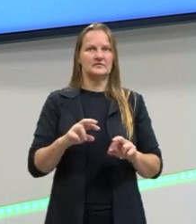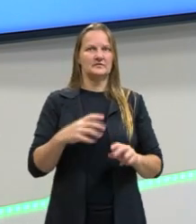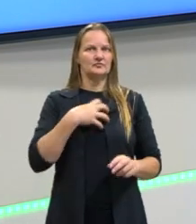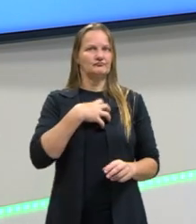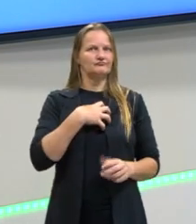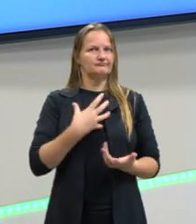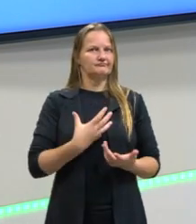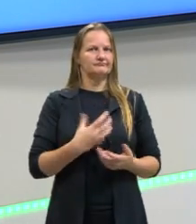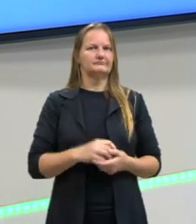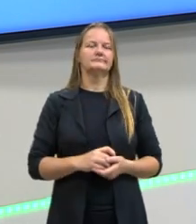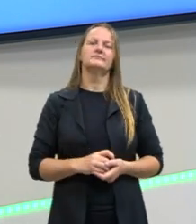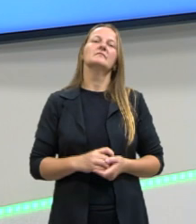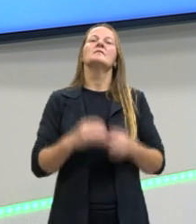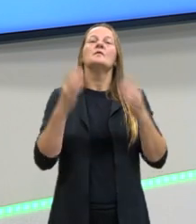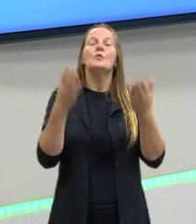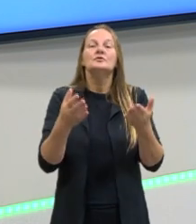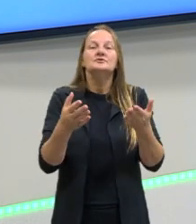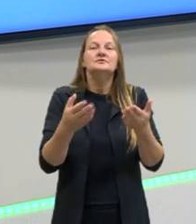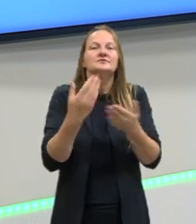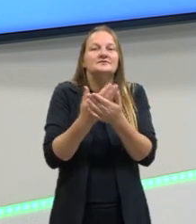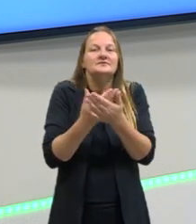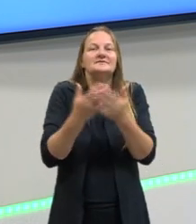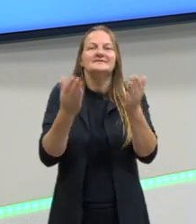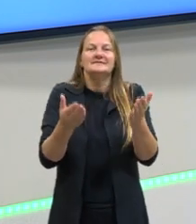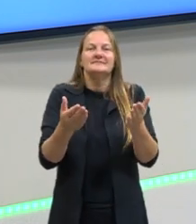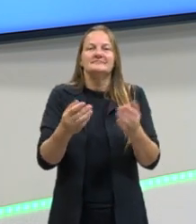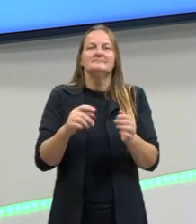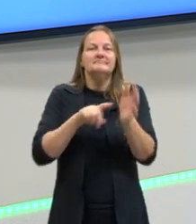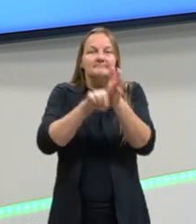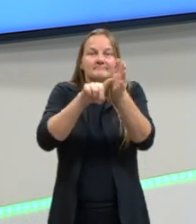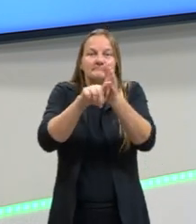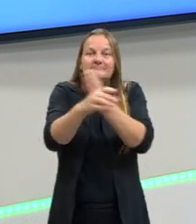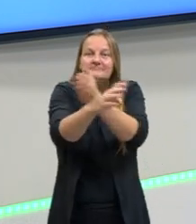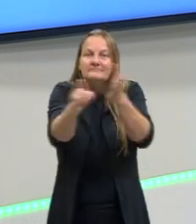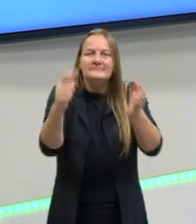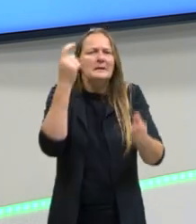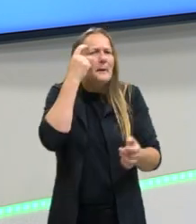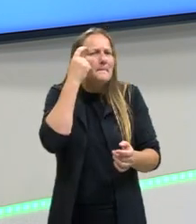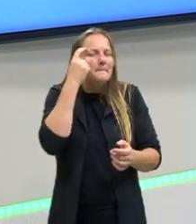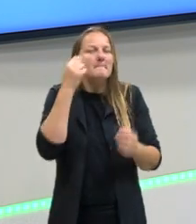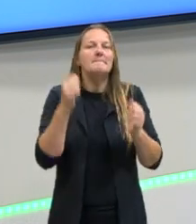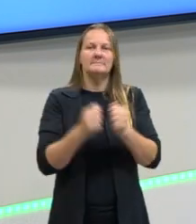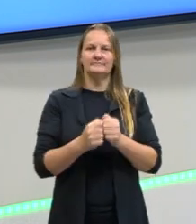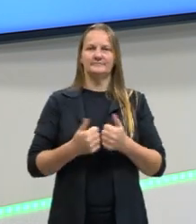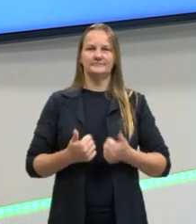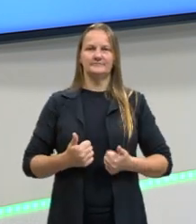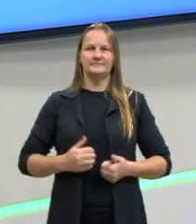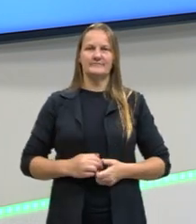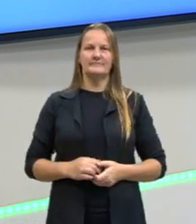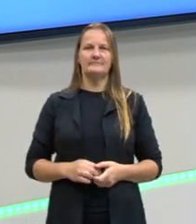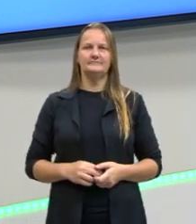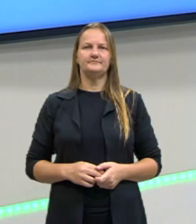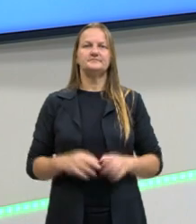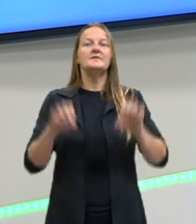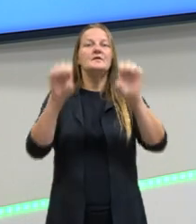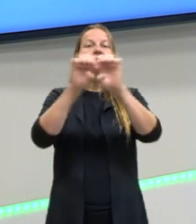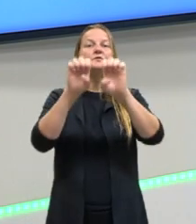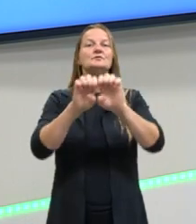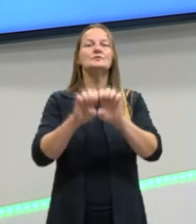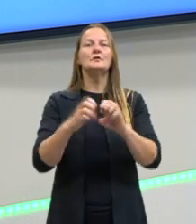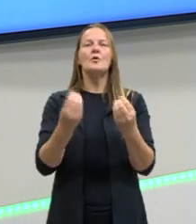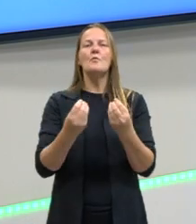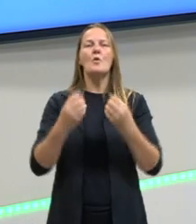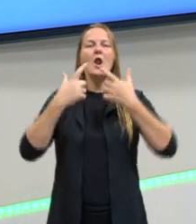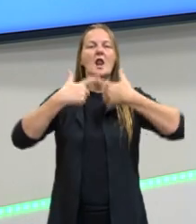espera. Então, para hoje eu vou fazer esse questionamento para a gente refletir um pouquinho mais como é que se estrutura a